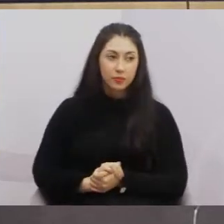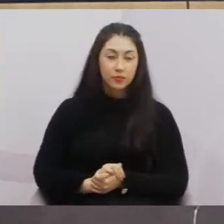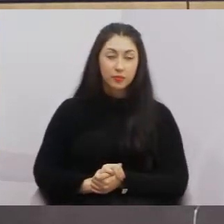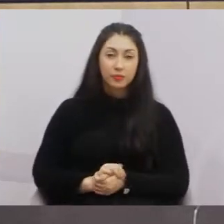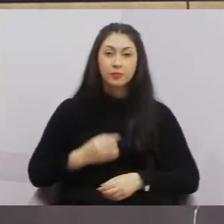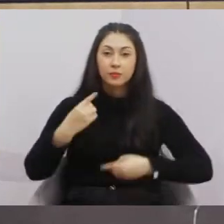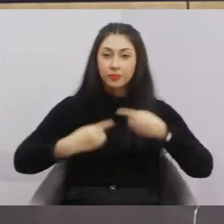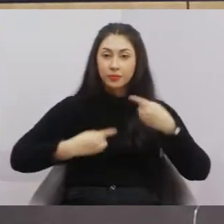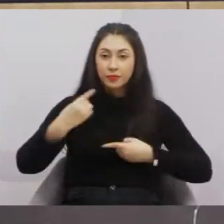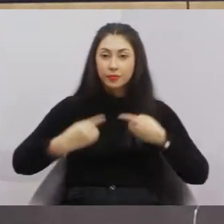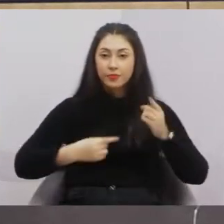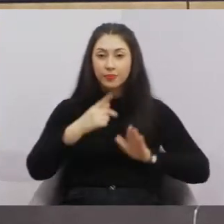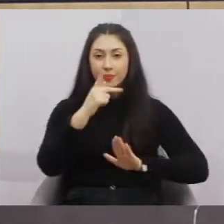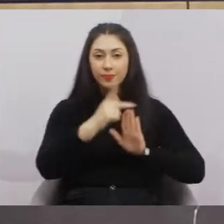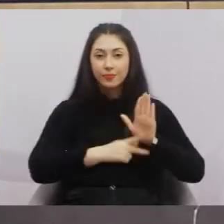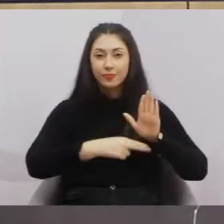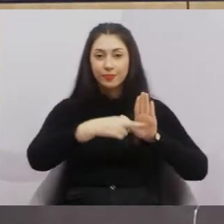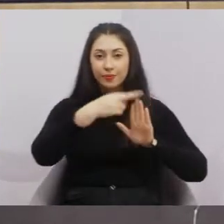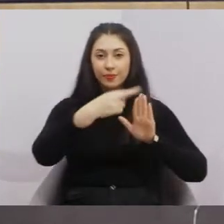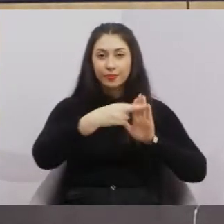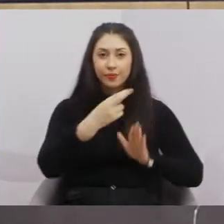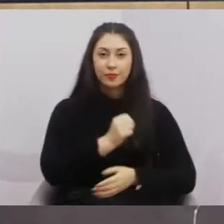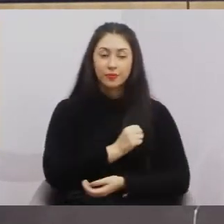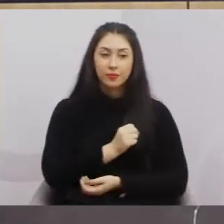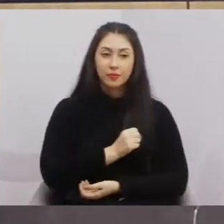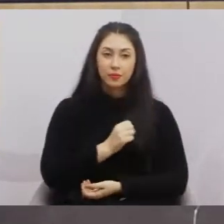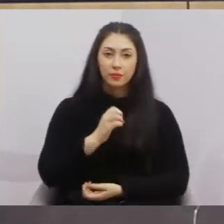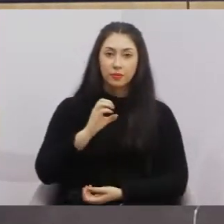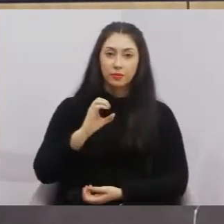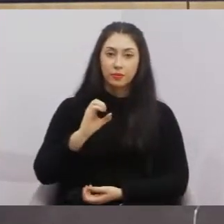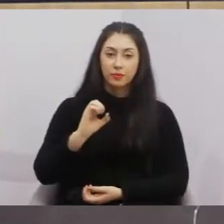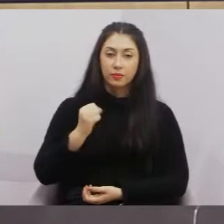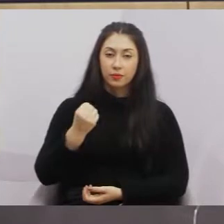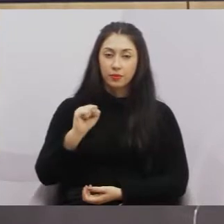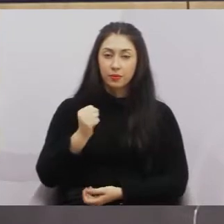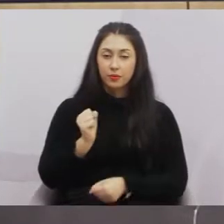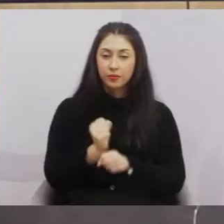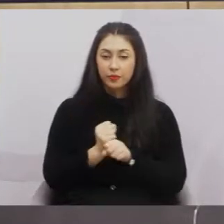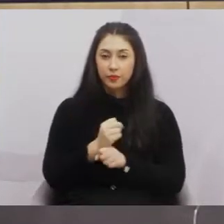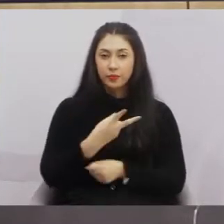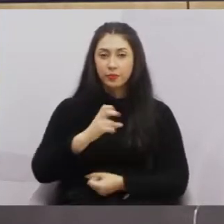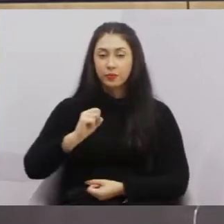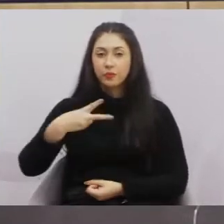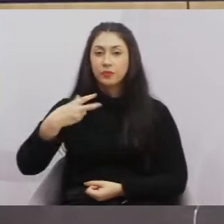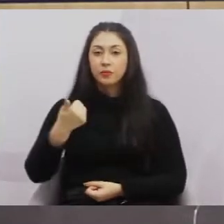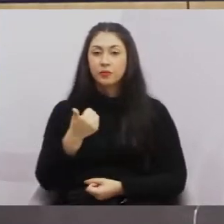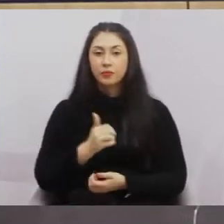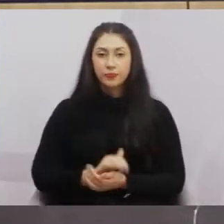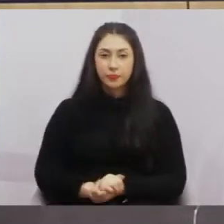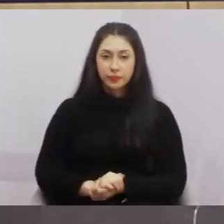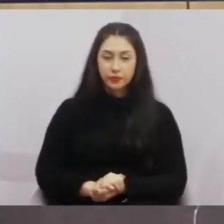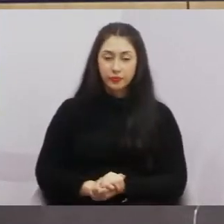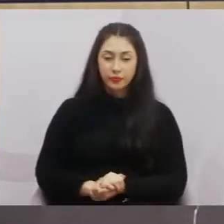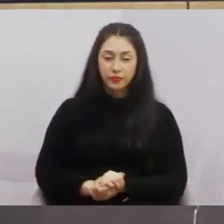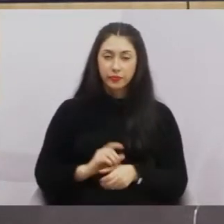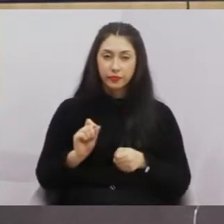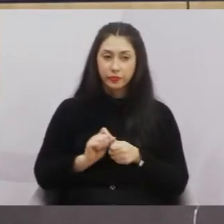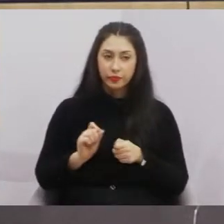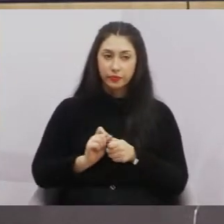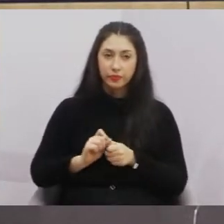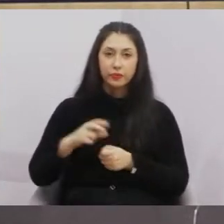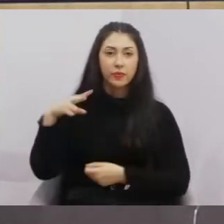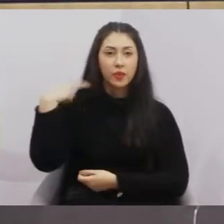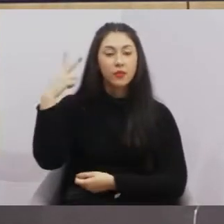Discussão única do PR nº 008, barro 2021. Projeto de resolução. Autoria,